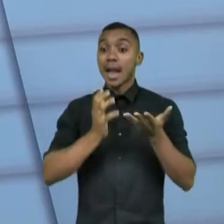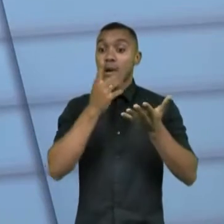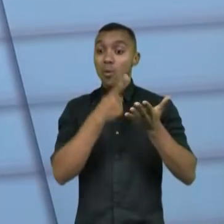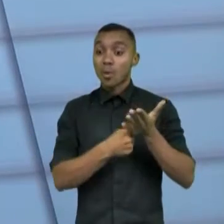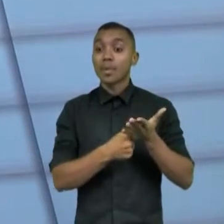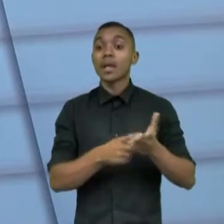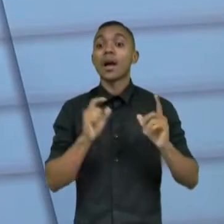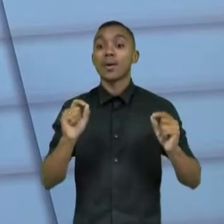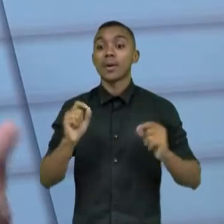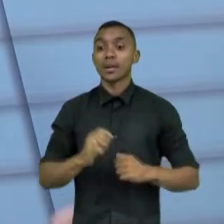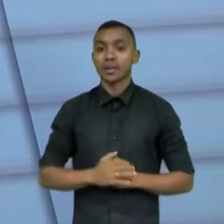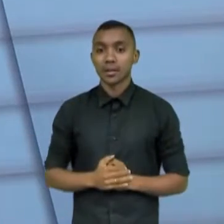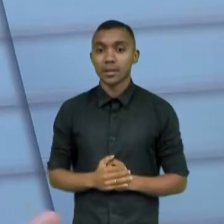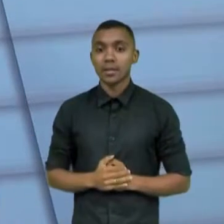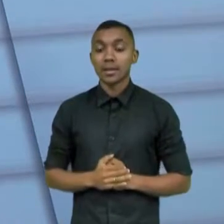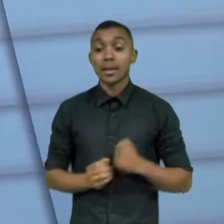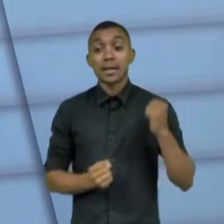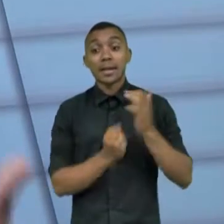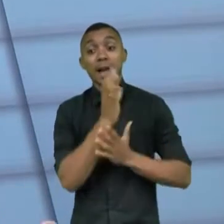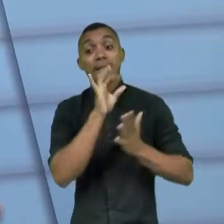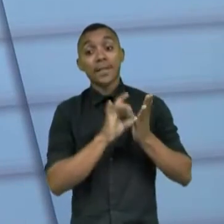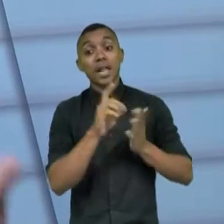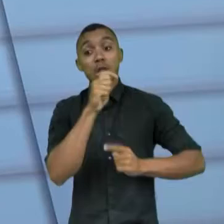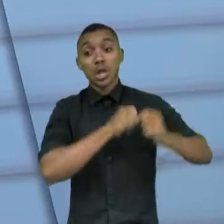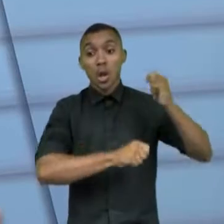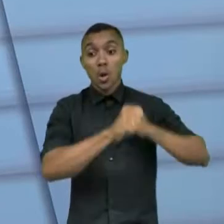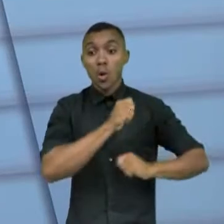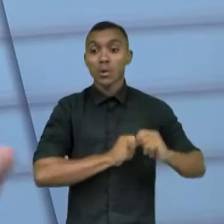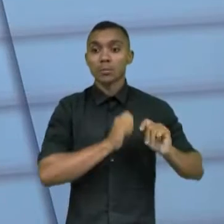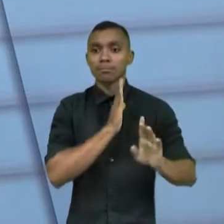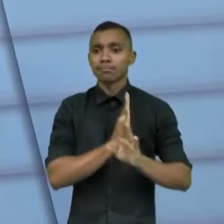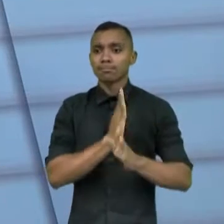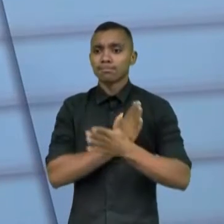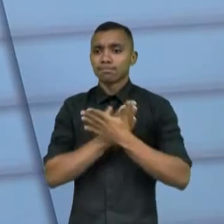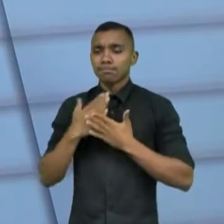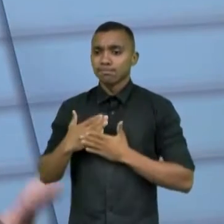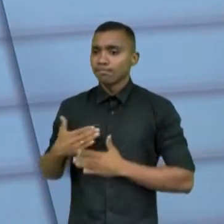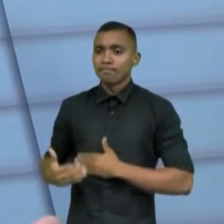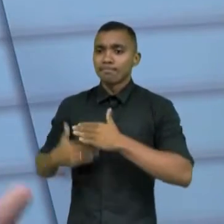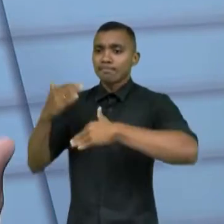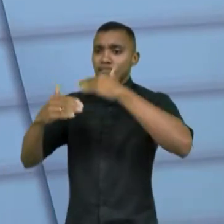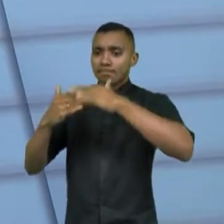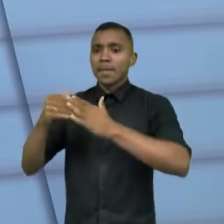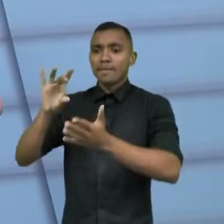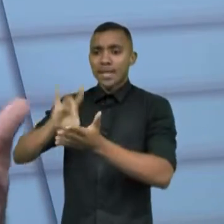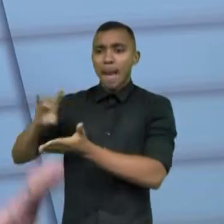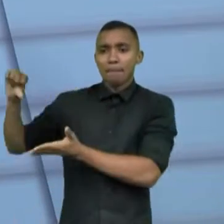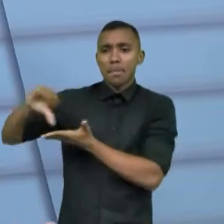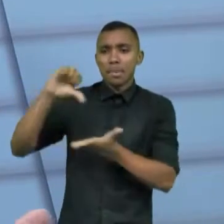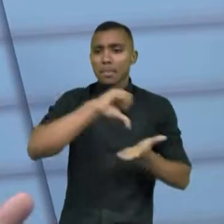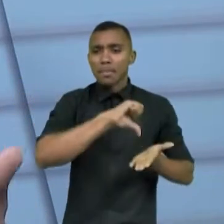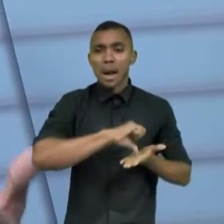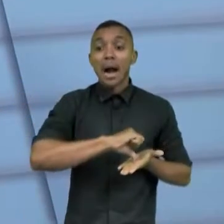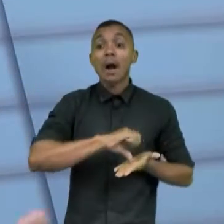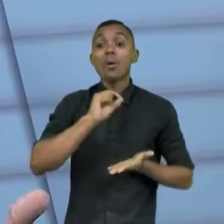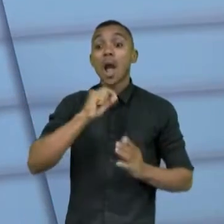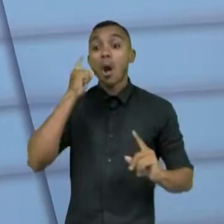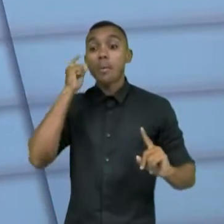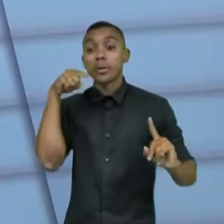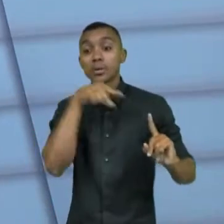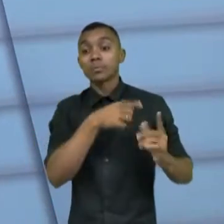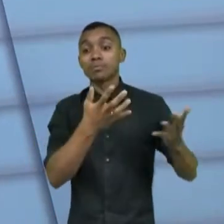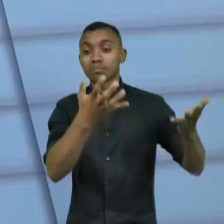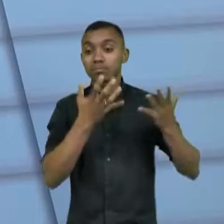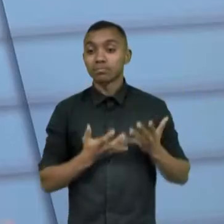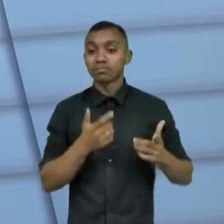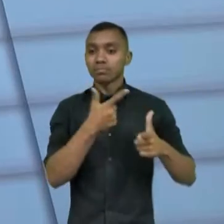fomento de negócios para que surjam, para que nasçam e para que se fortaleçam negócios que têm como principal objetivo resolver um problema